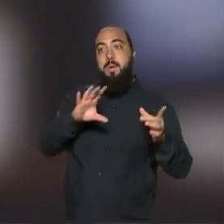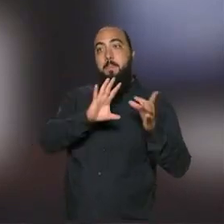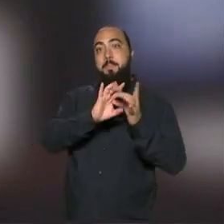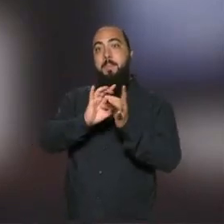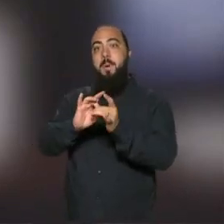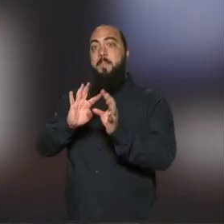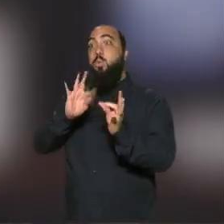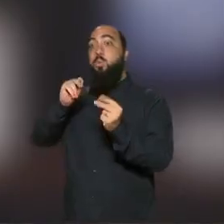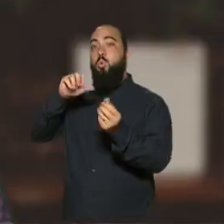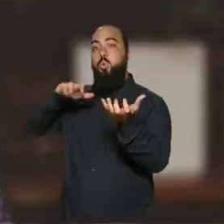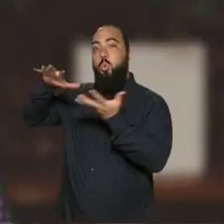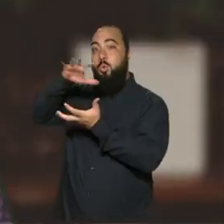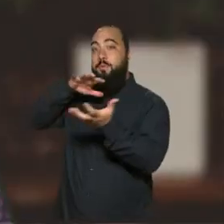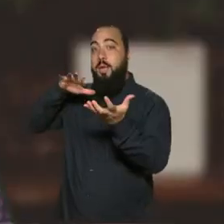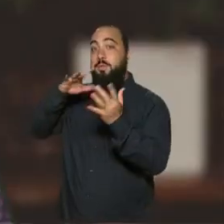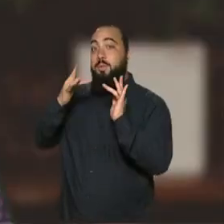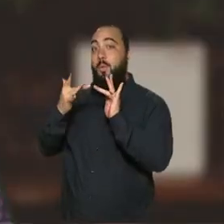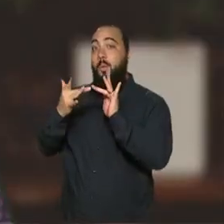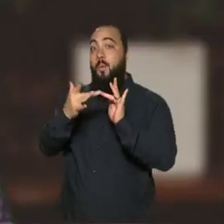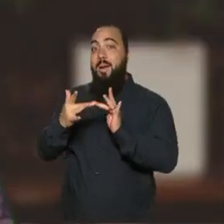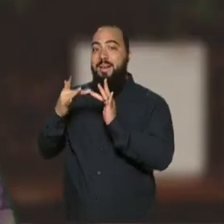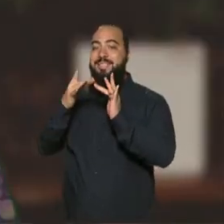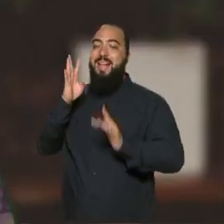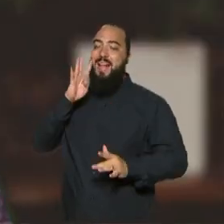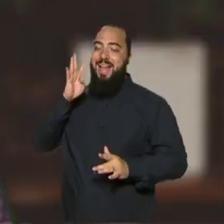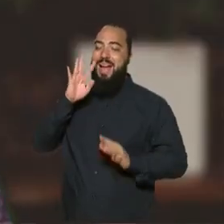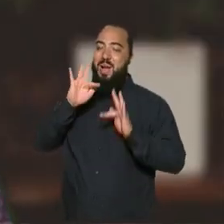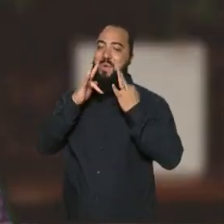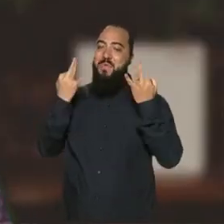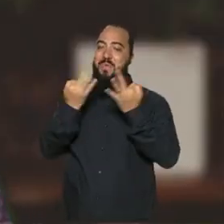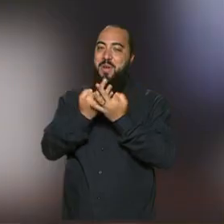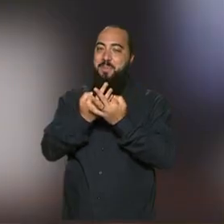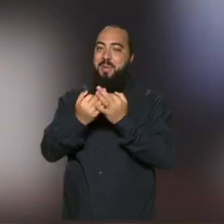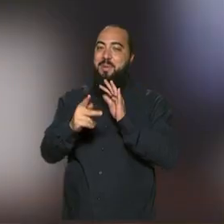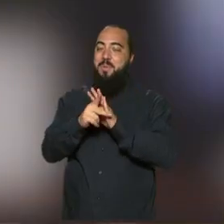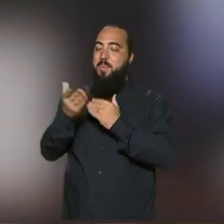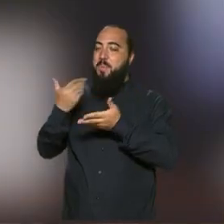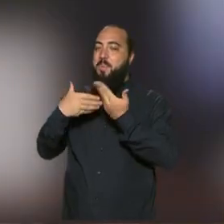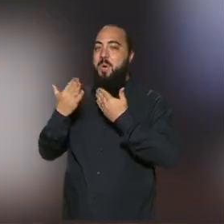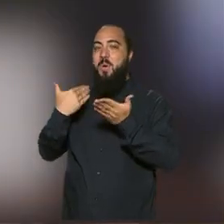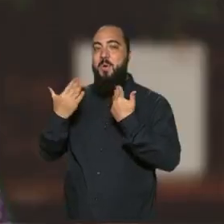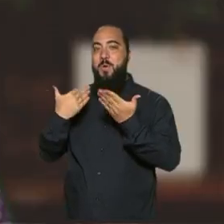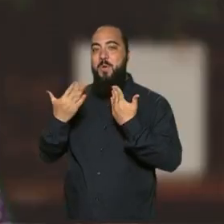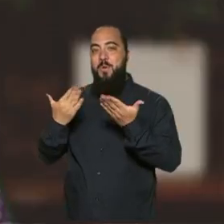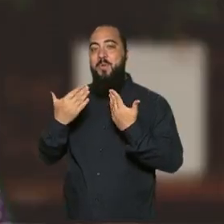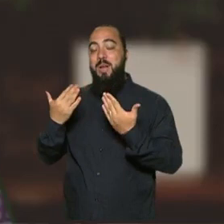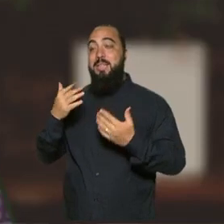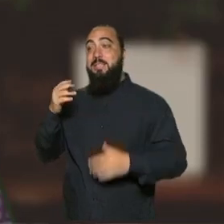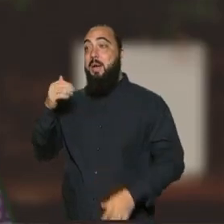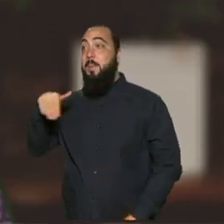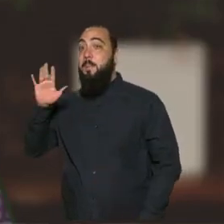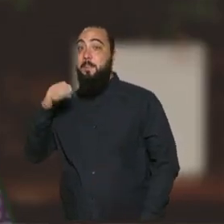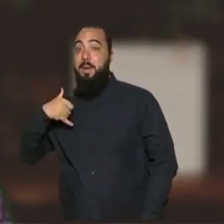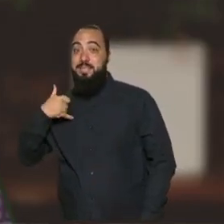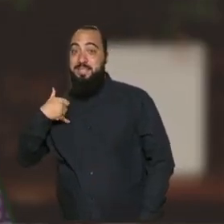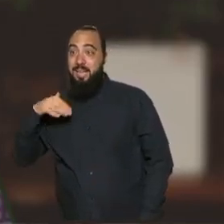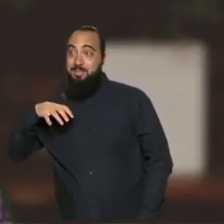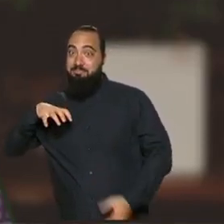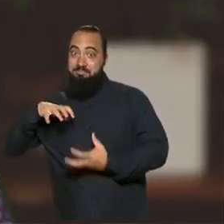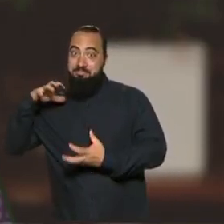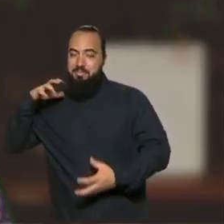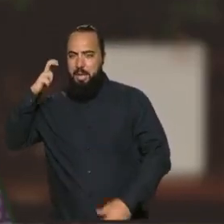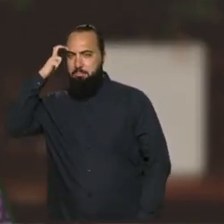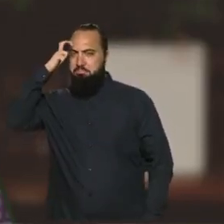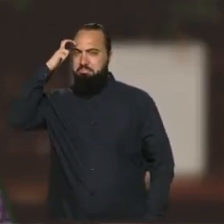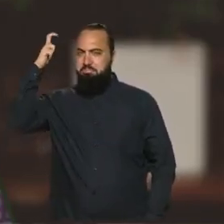universo. E é uma conexão bacana entre a família dessa conversa, entre os dois, o mais velho, com a sabedoria do Sabino,